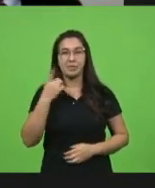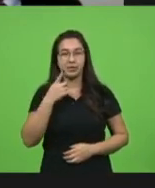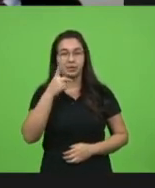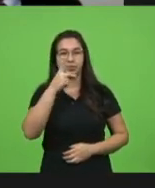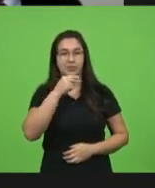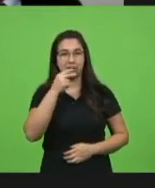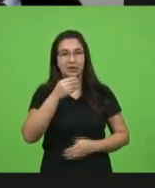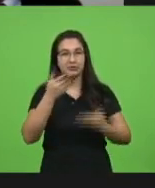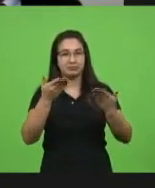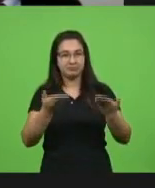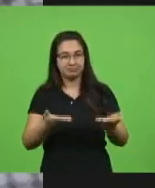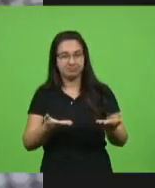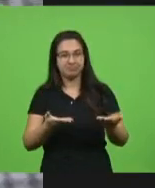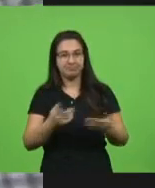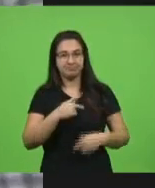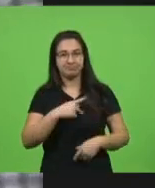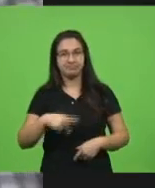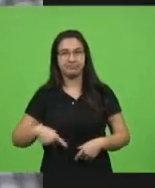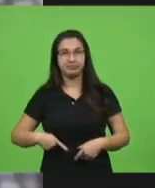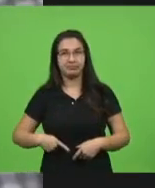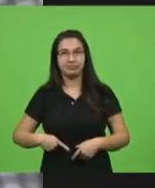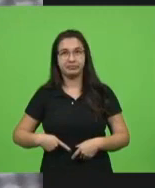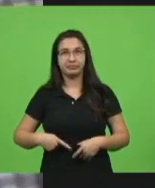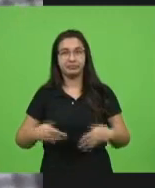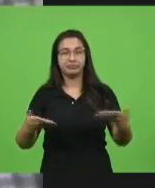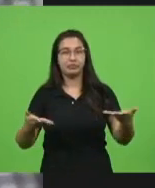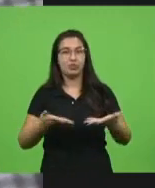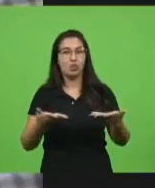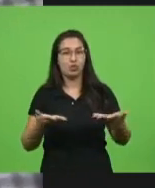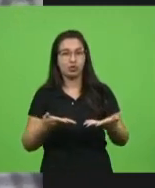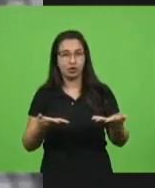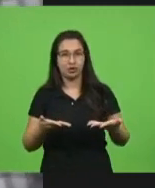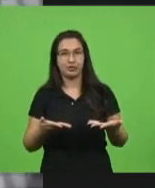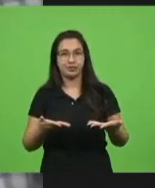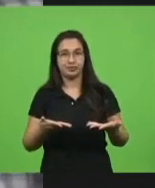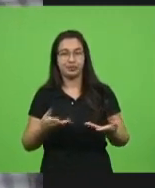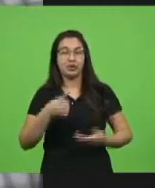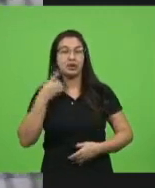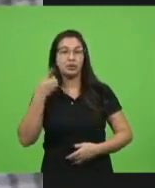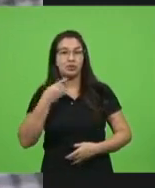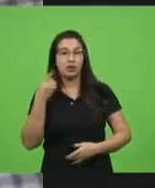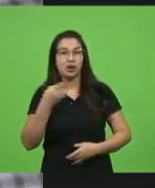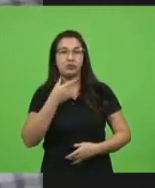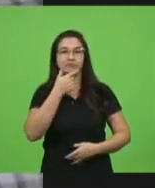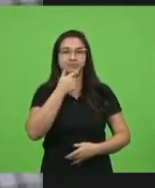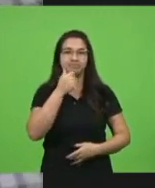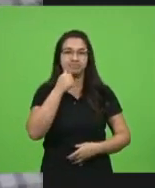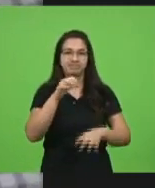que preside esta sessão, senhores deputados, senhoras deputadas,